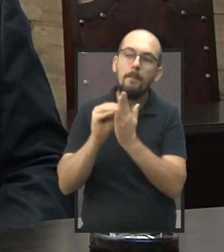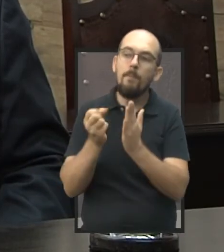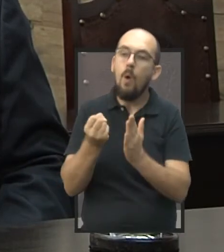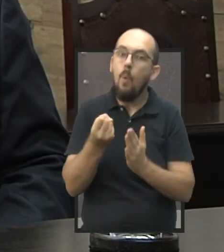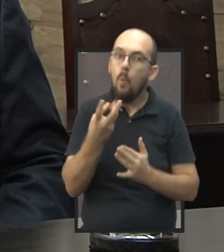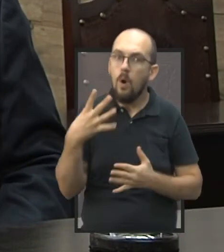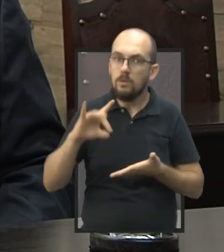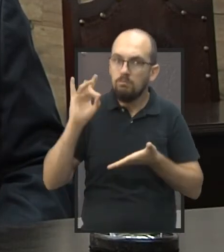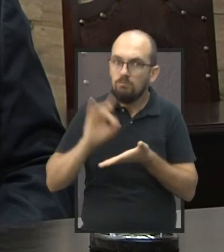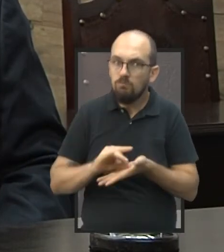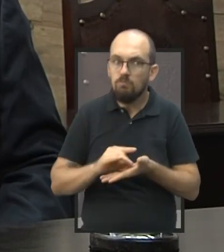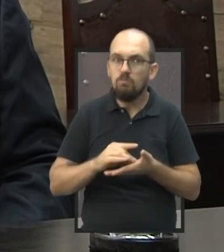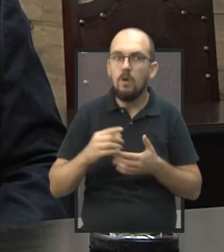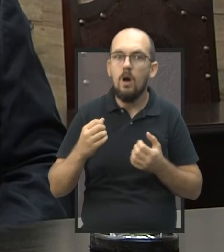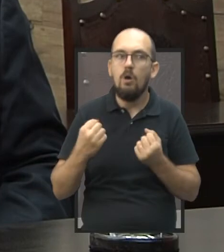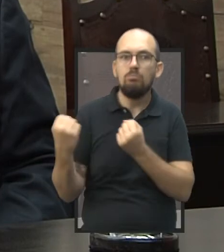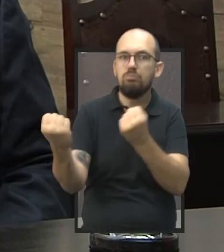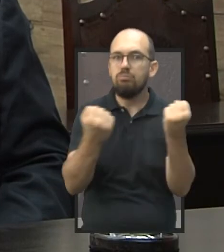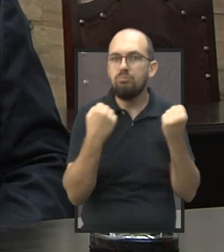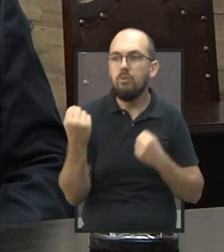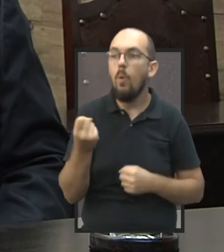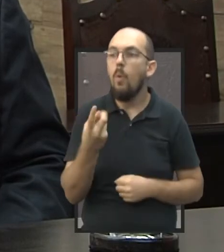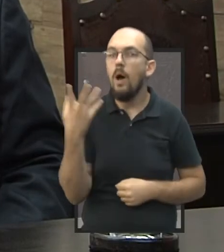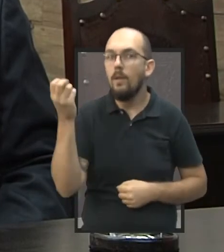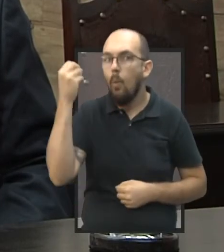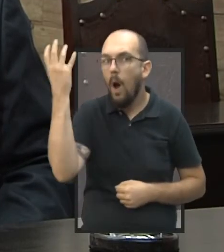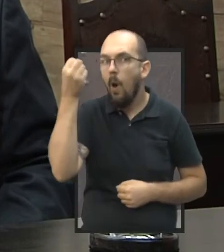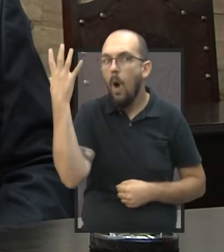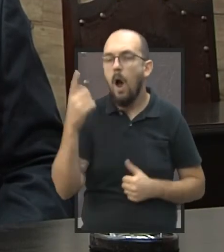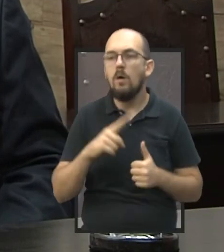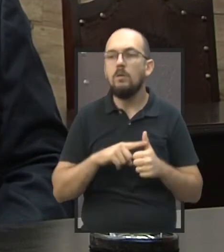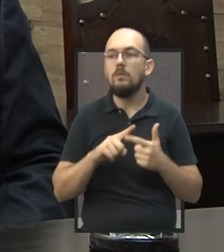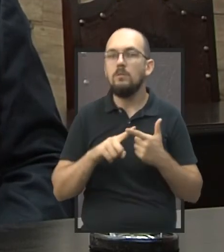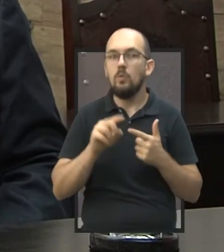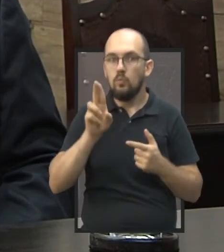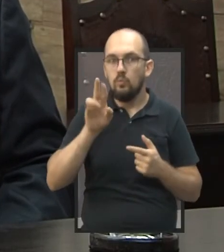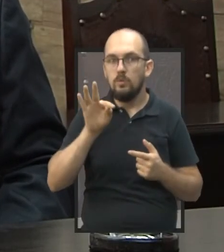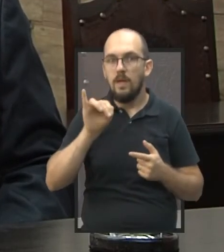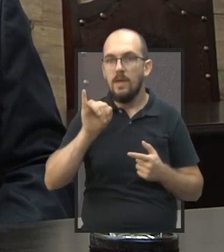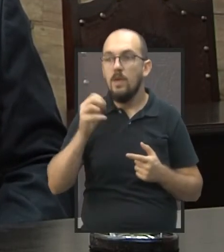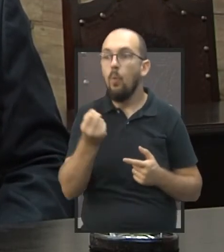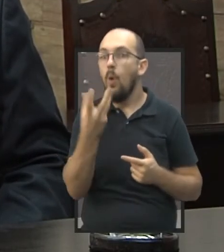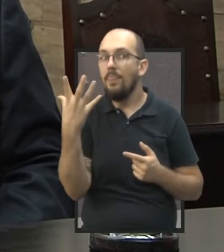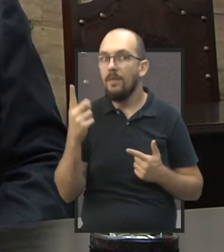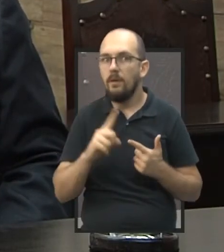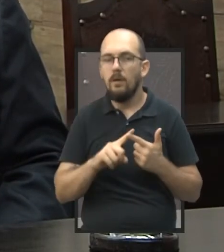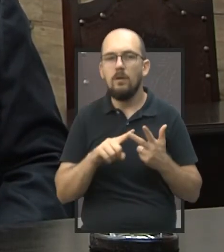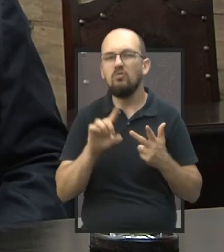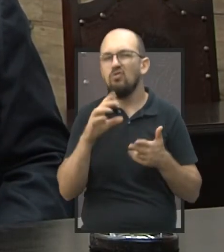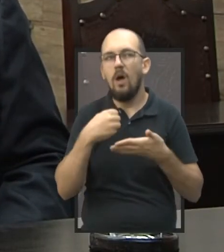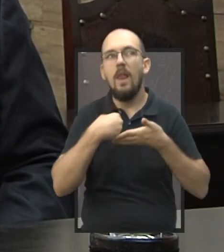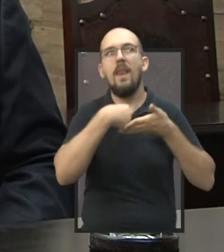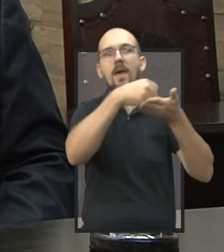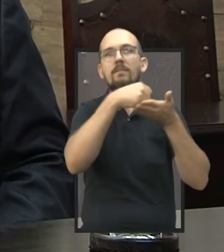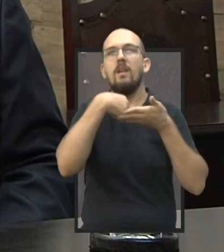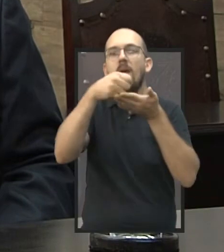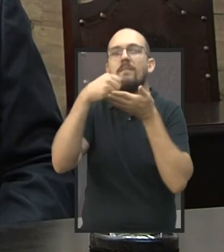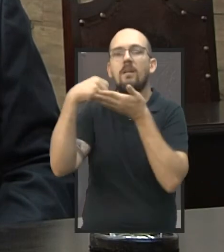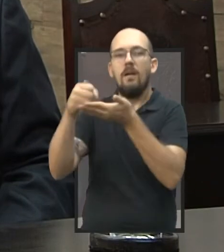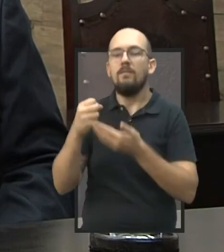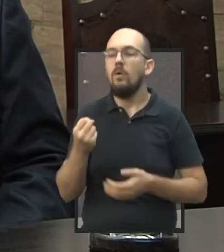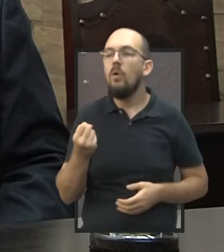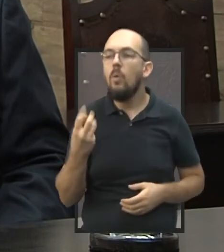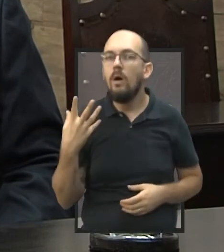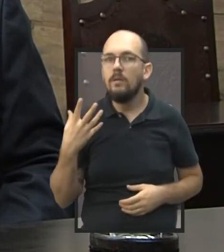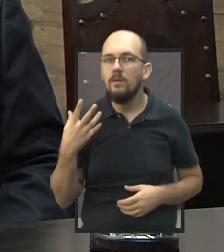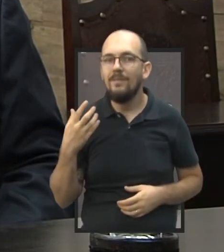certinho quantas estão em andamento na cidade, em circulação na cidade, quantas são para o atendimento avançado, quantas são apenas para o transporte. Porque eu